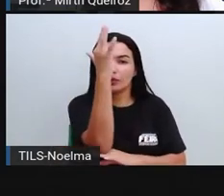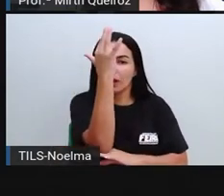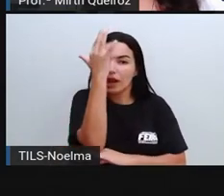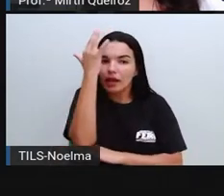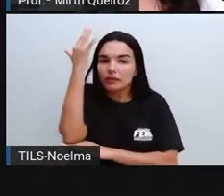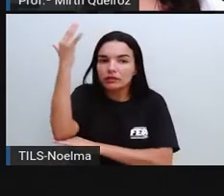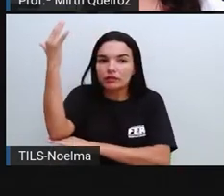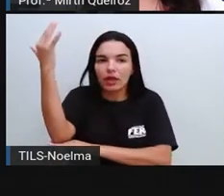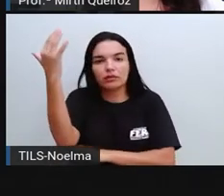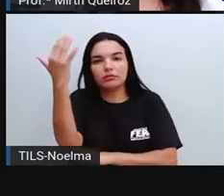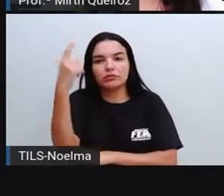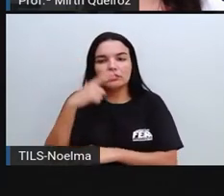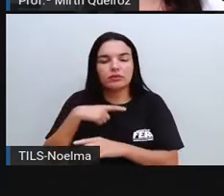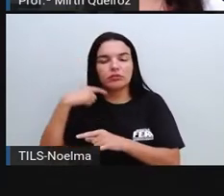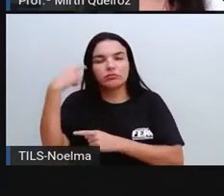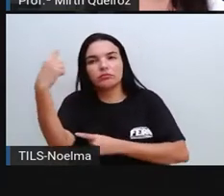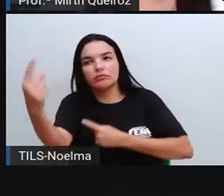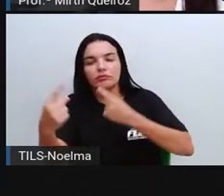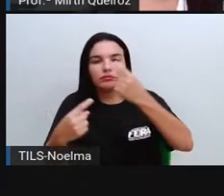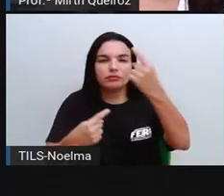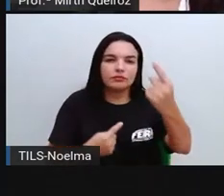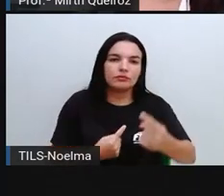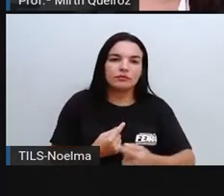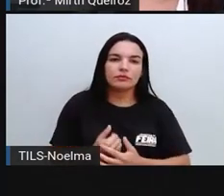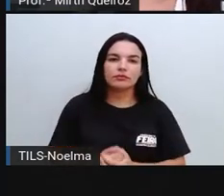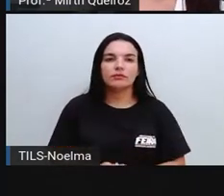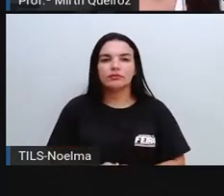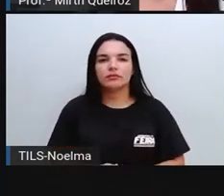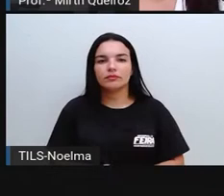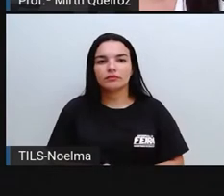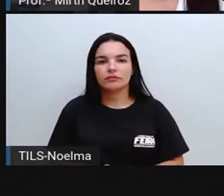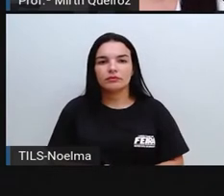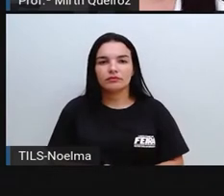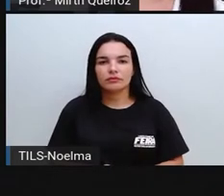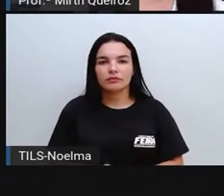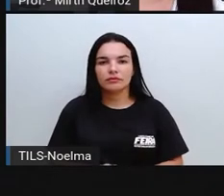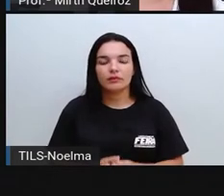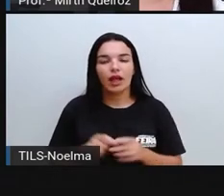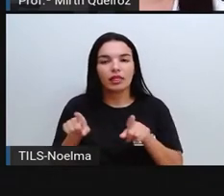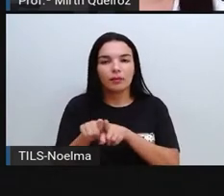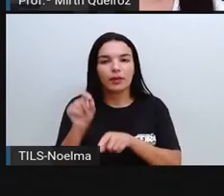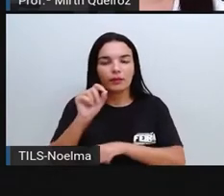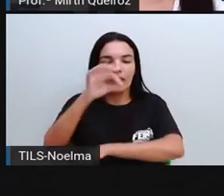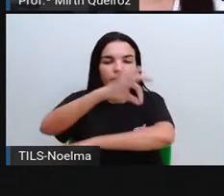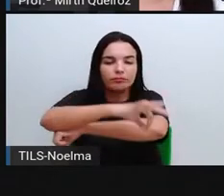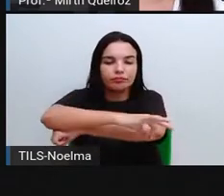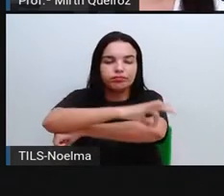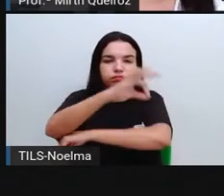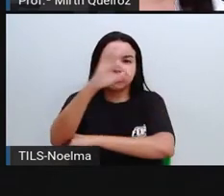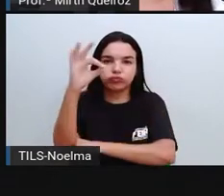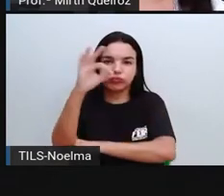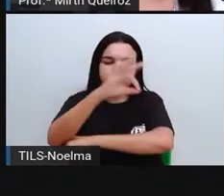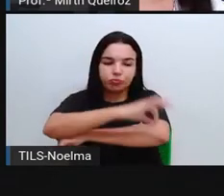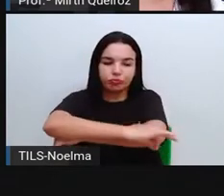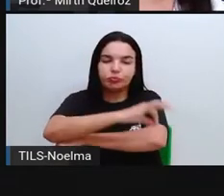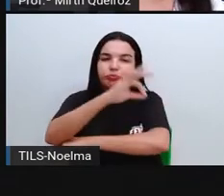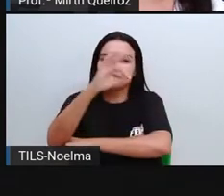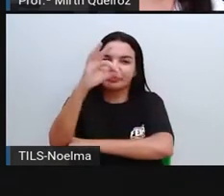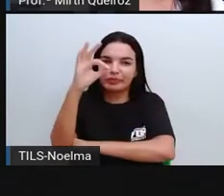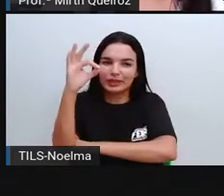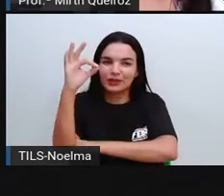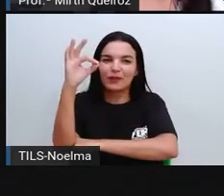pontes alternativos de energia, a gente tem também o petróleo, que também é utilizado na produção.